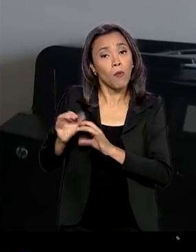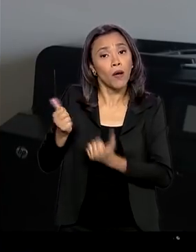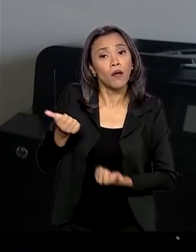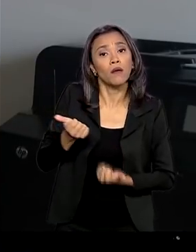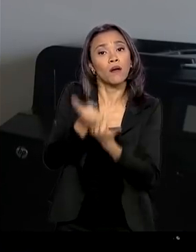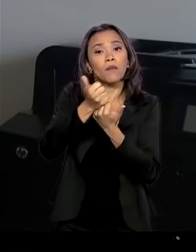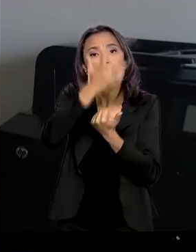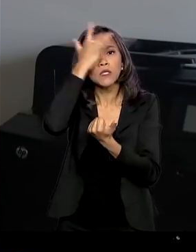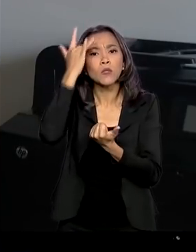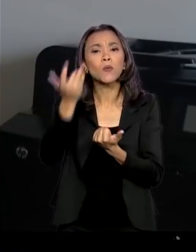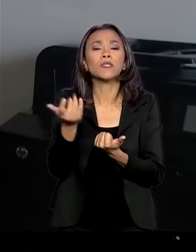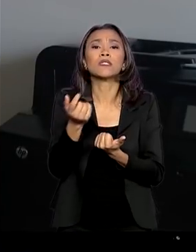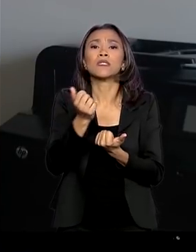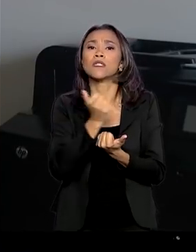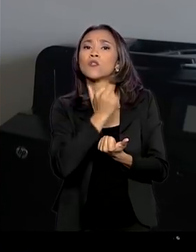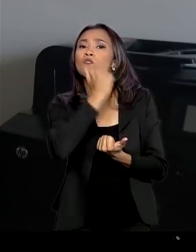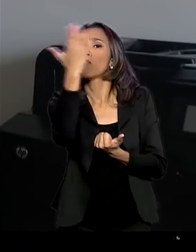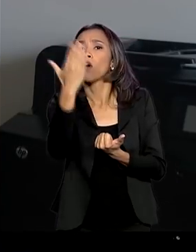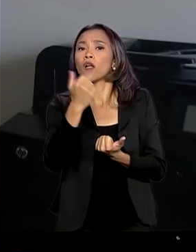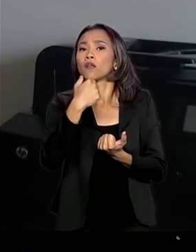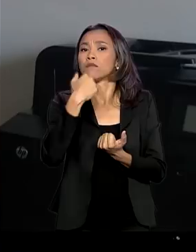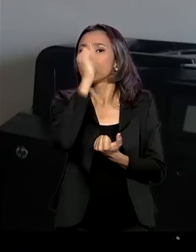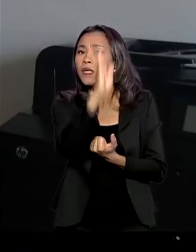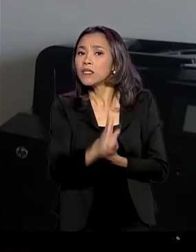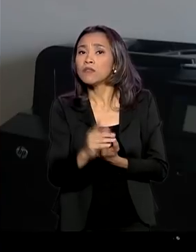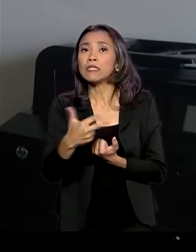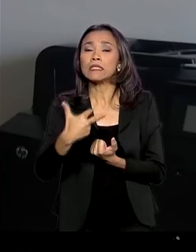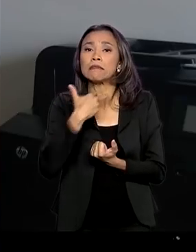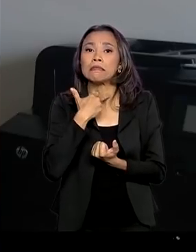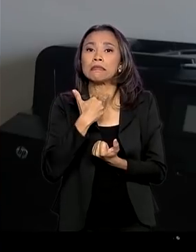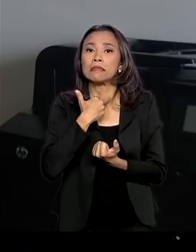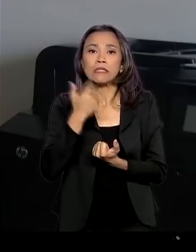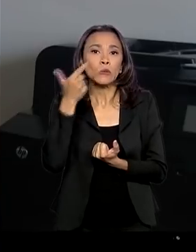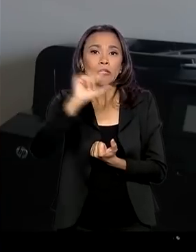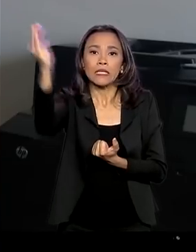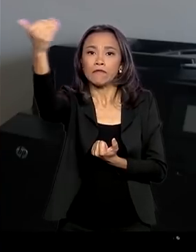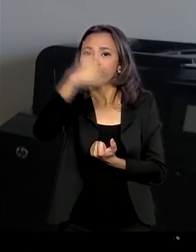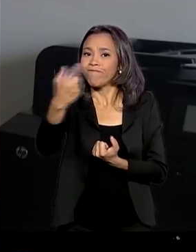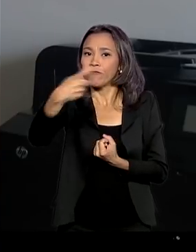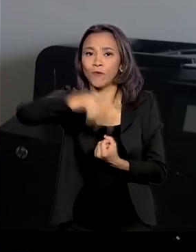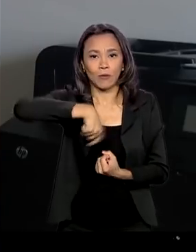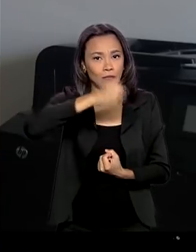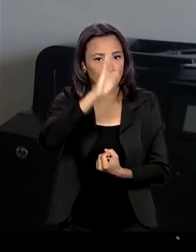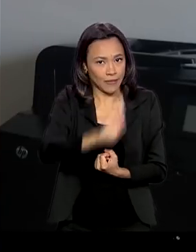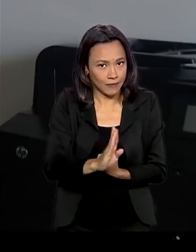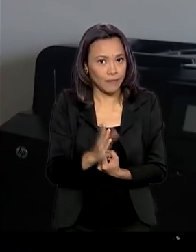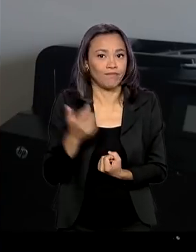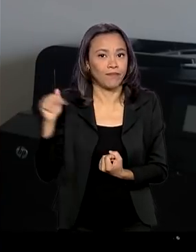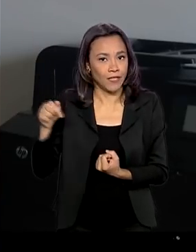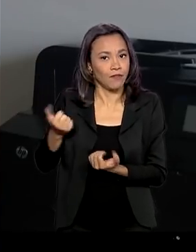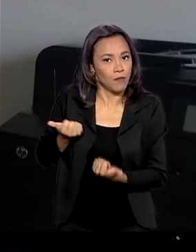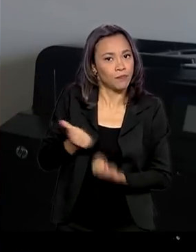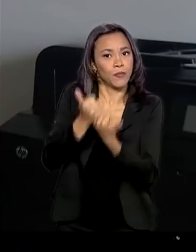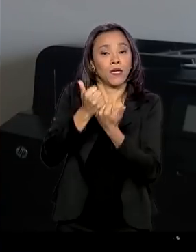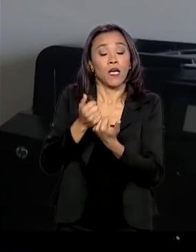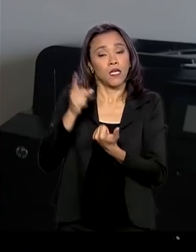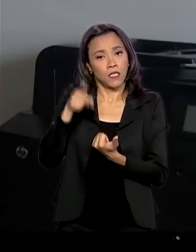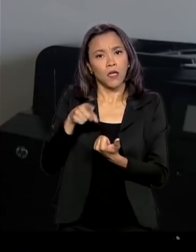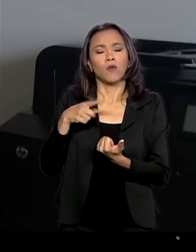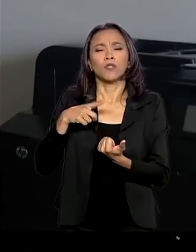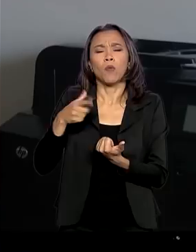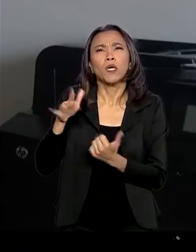brasileiros que estão impedidos de retornar ao Brasil. As autoridades, nesse momento, estão concentrando esforços